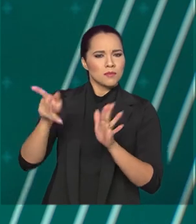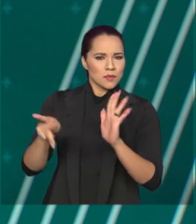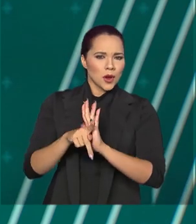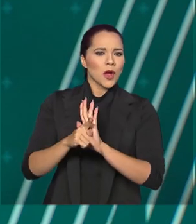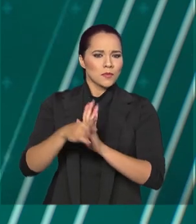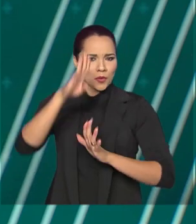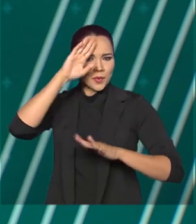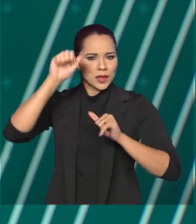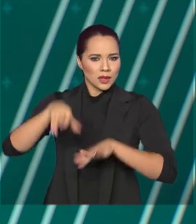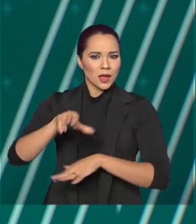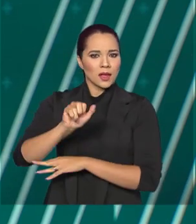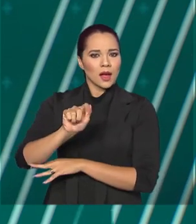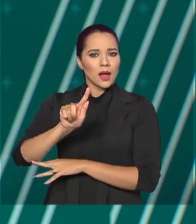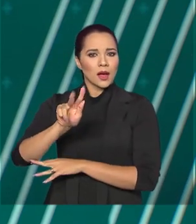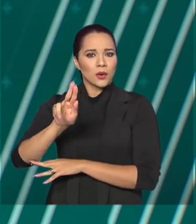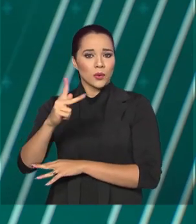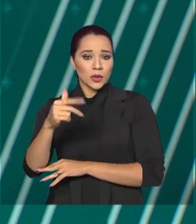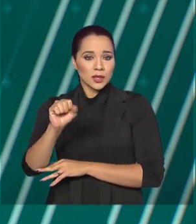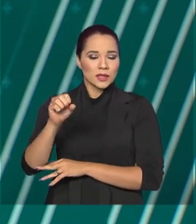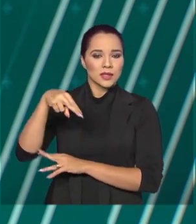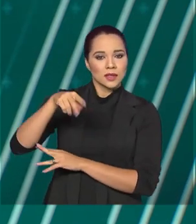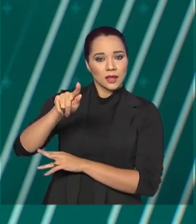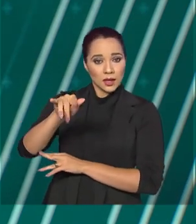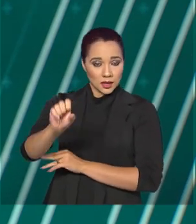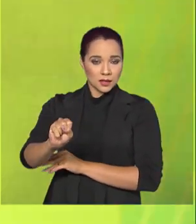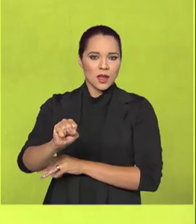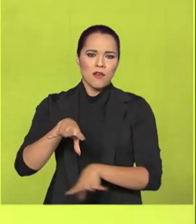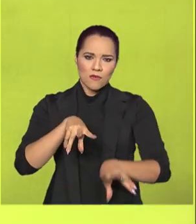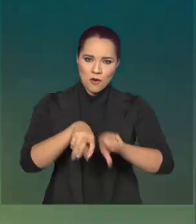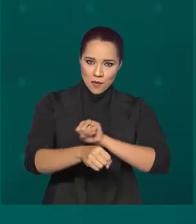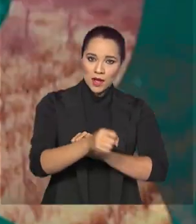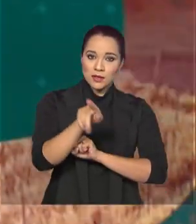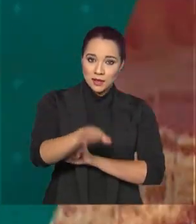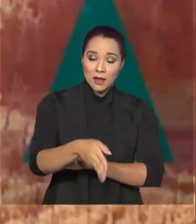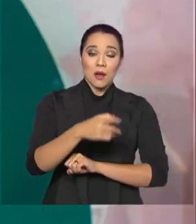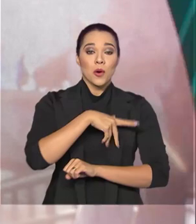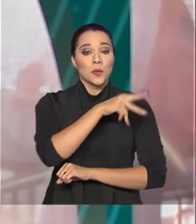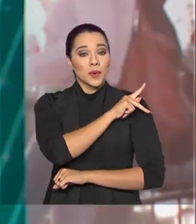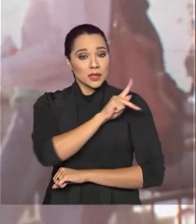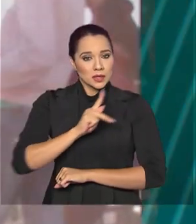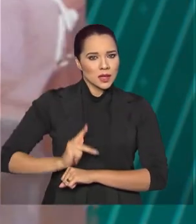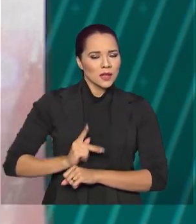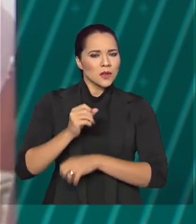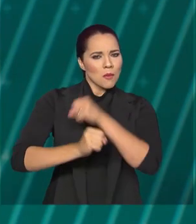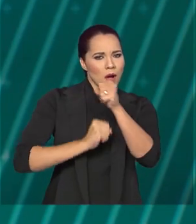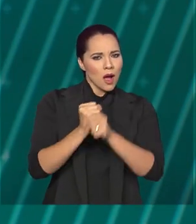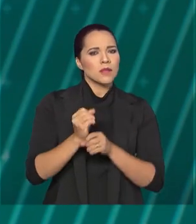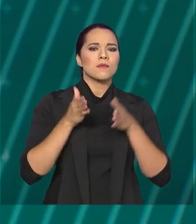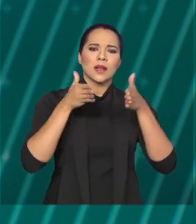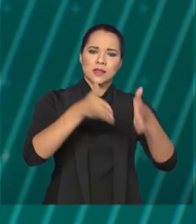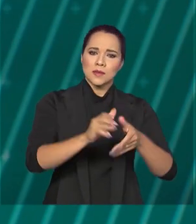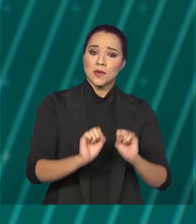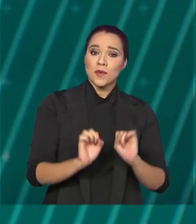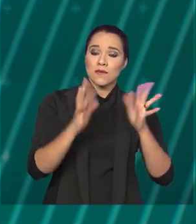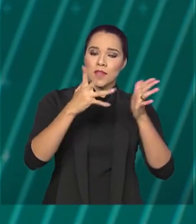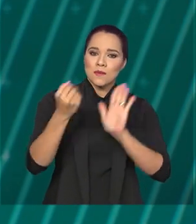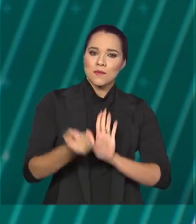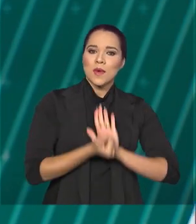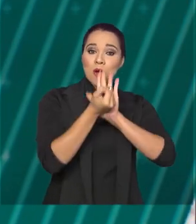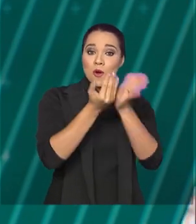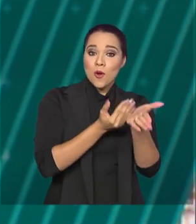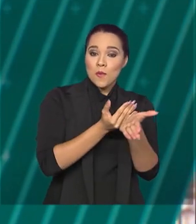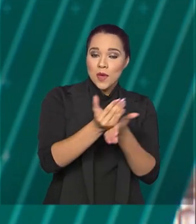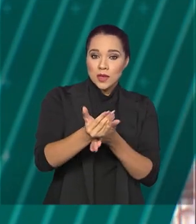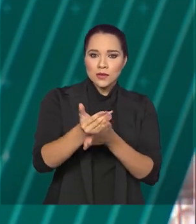Negras, em Resende, no Rio de Janeiro. Formado na AMAN, o presidente participa todos os anos do evento, que marca o início da